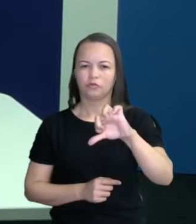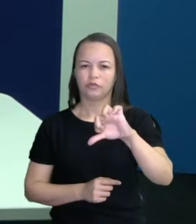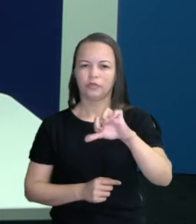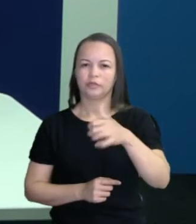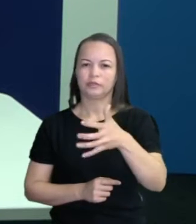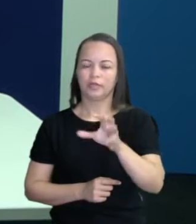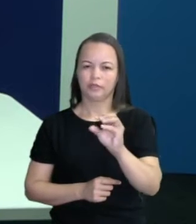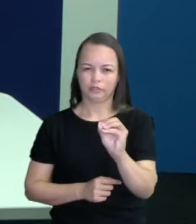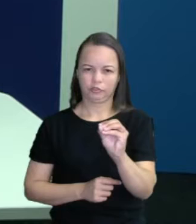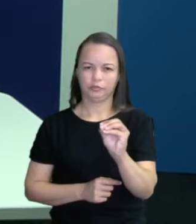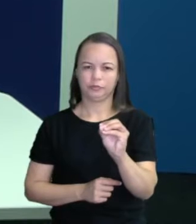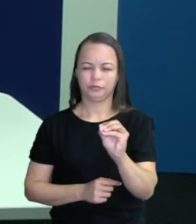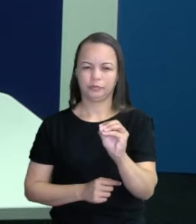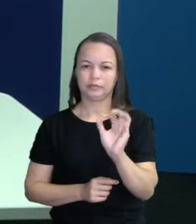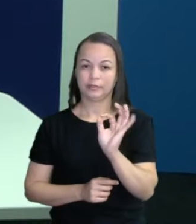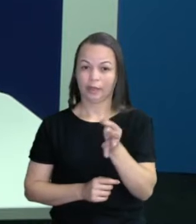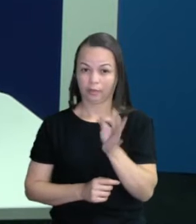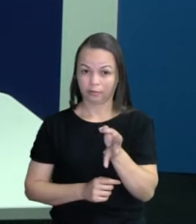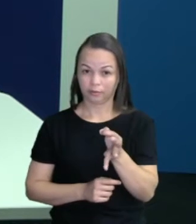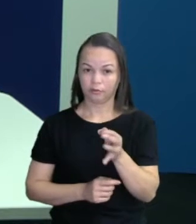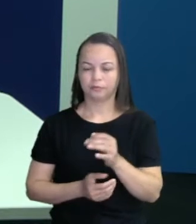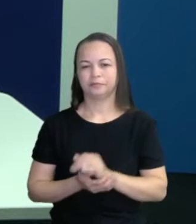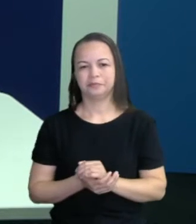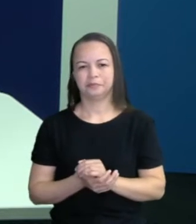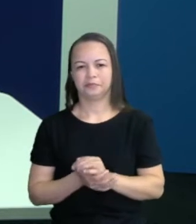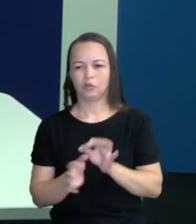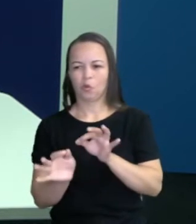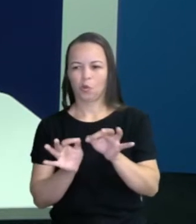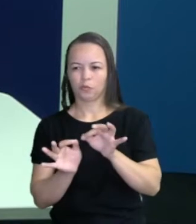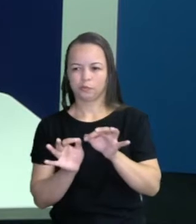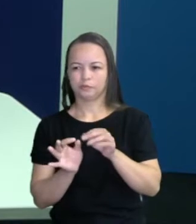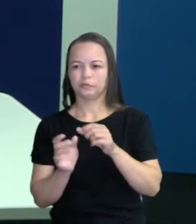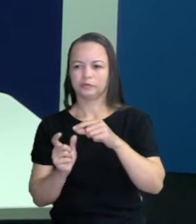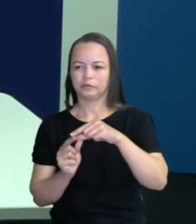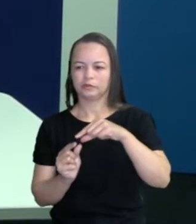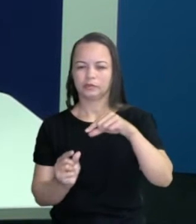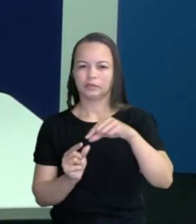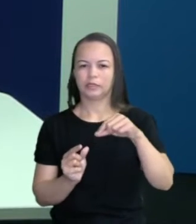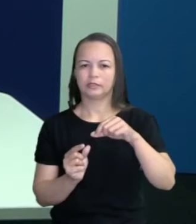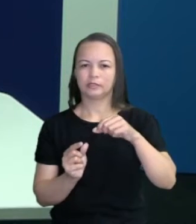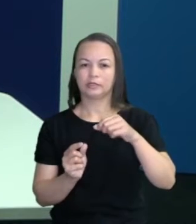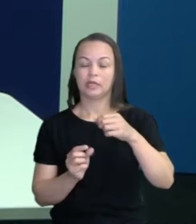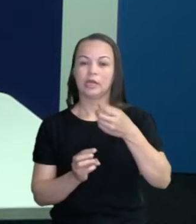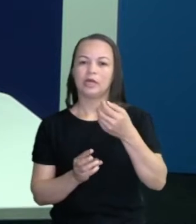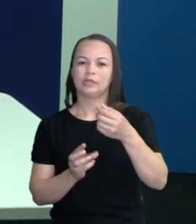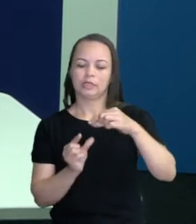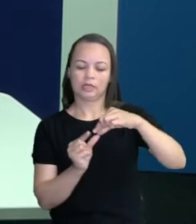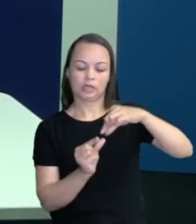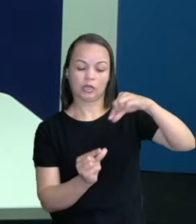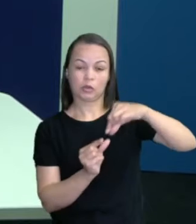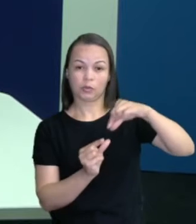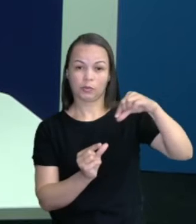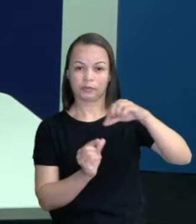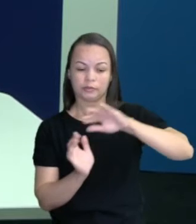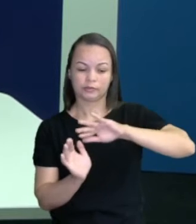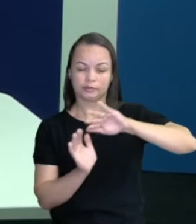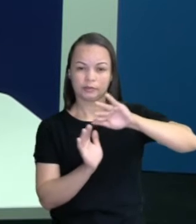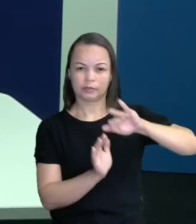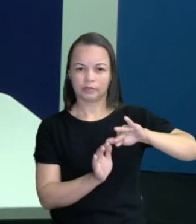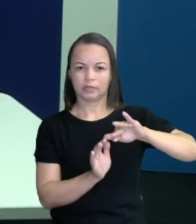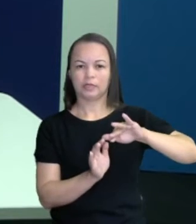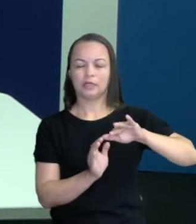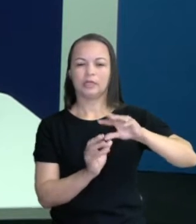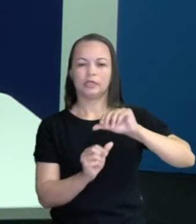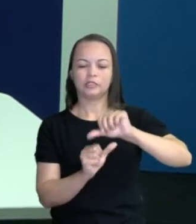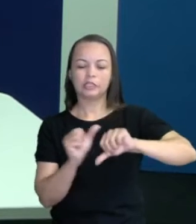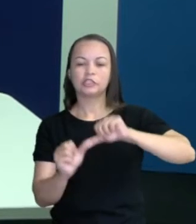9, 10. Certinho aqui? Olha, tirei esses 10 cubos que representam uma